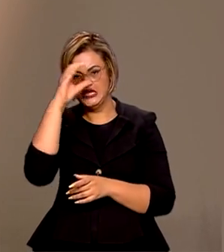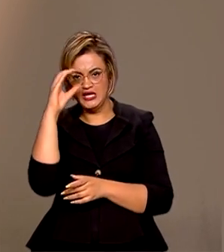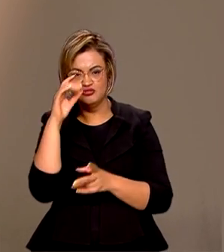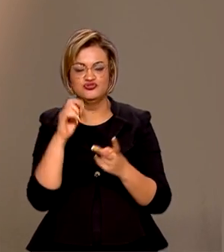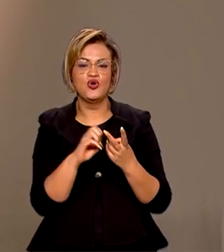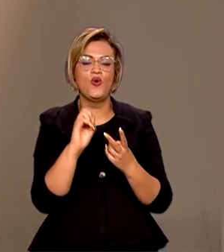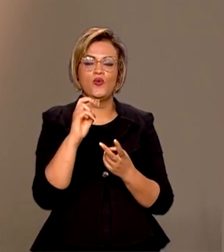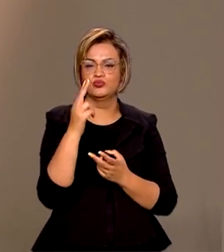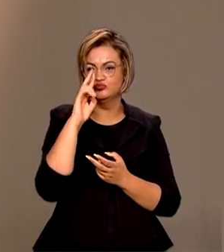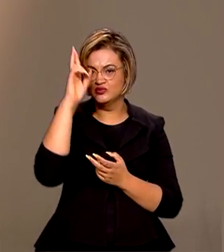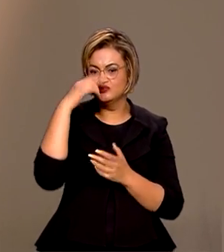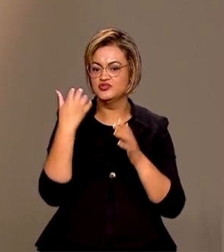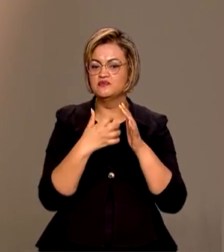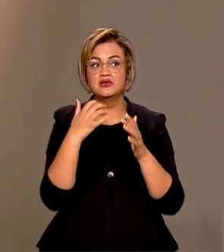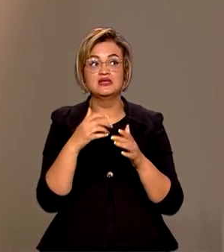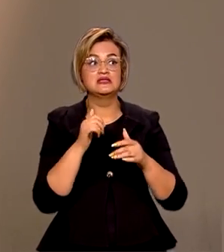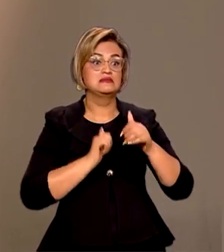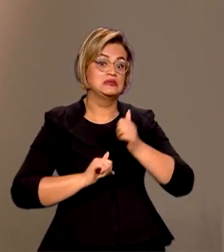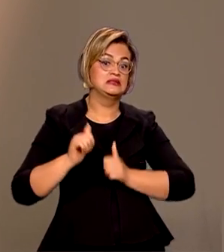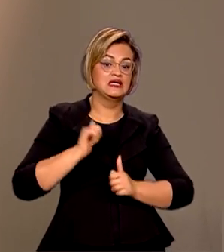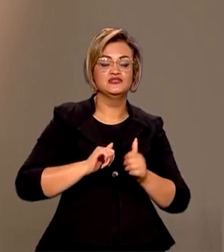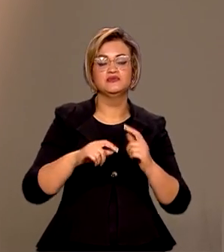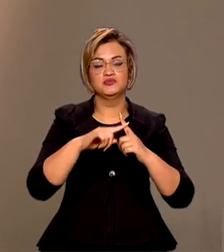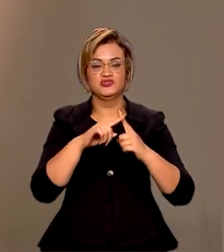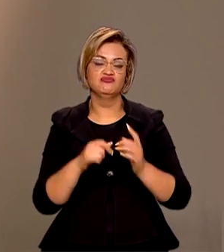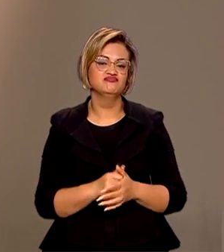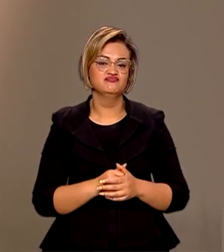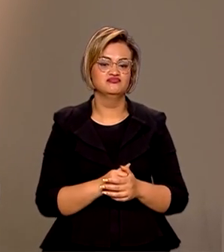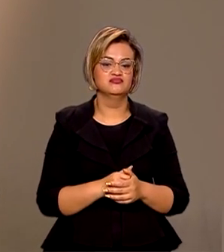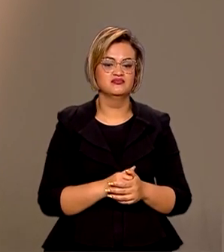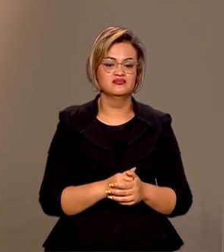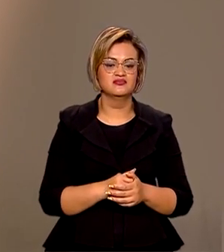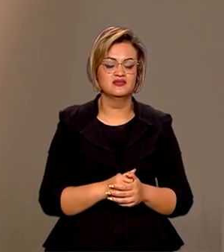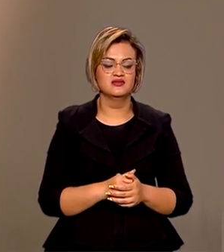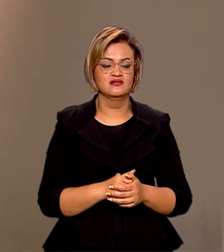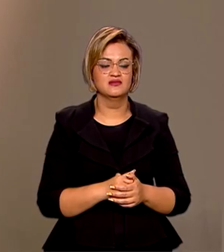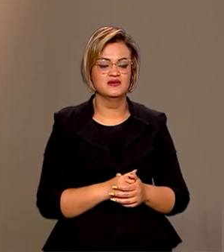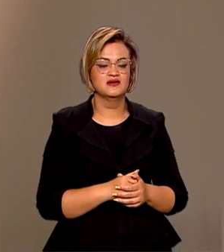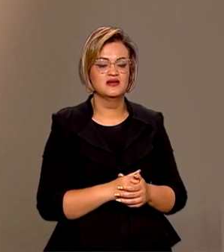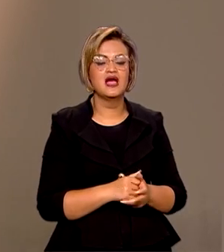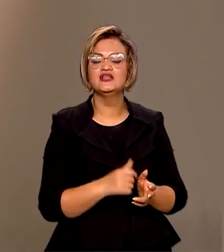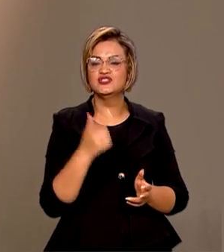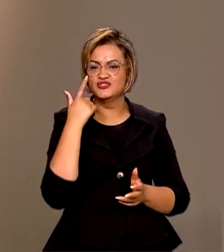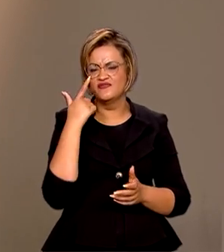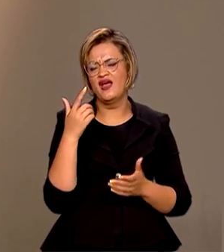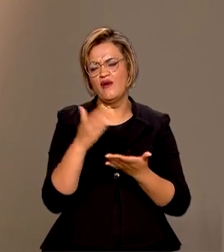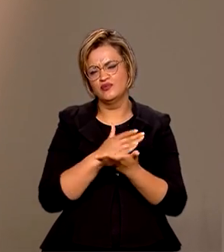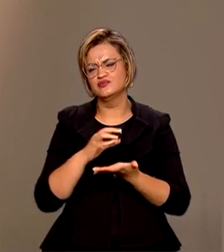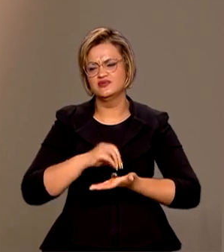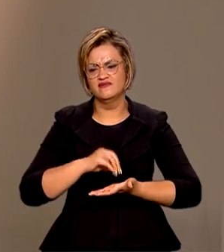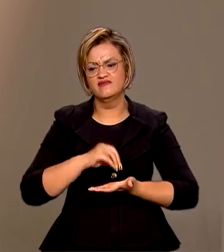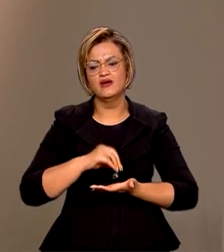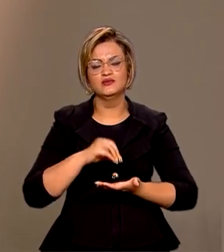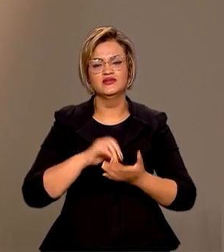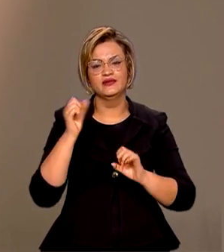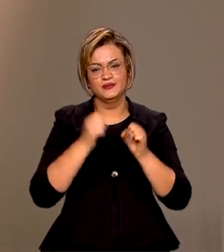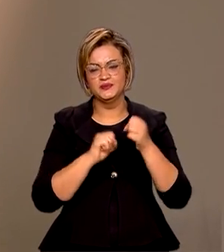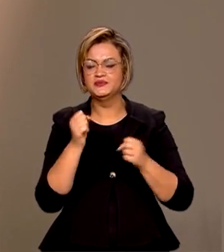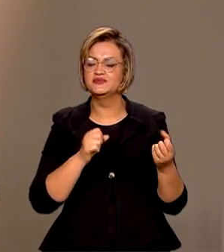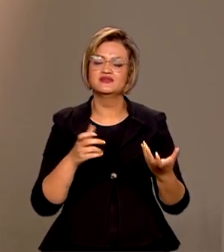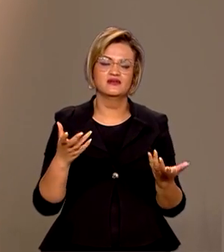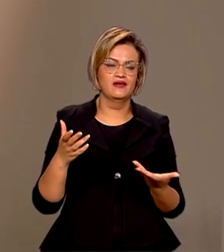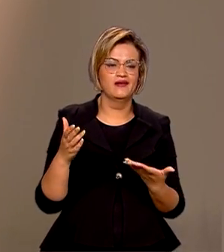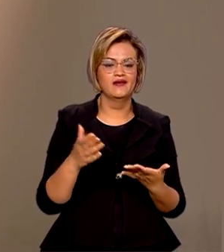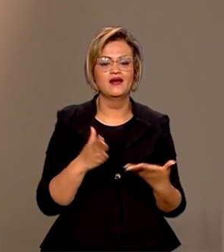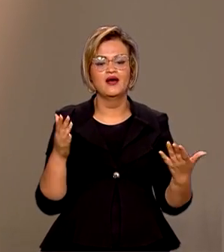do empresário, estão em alta. Então, nós temos que resolver um gargalozinho na indústria, né? O